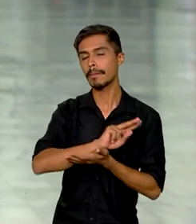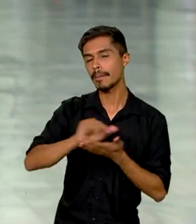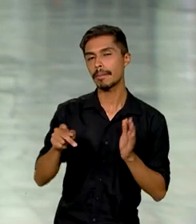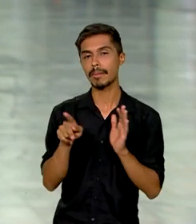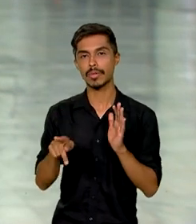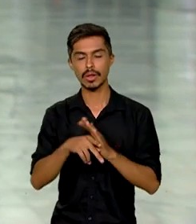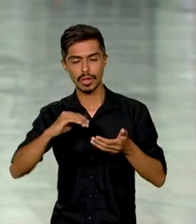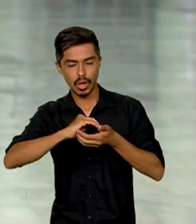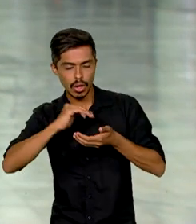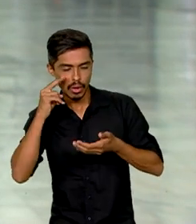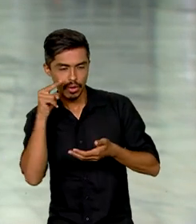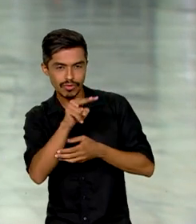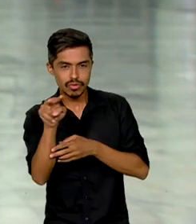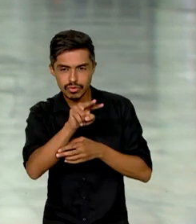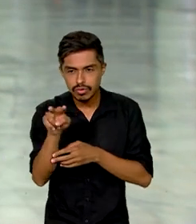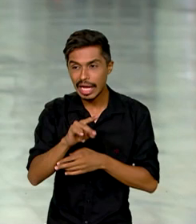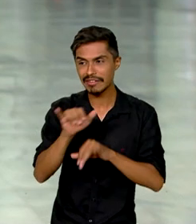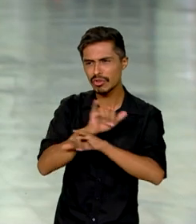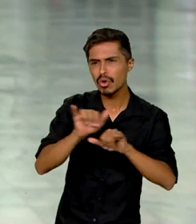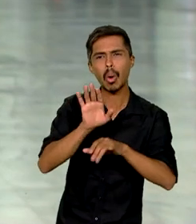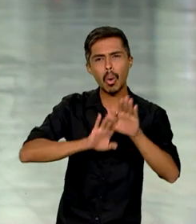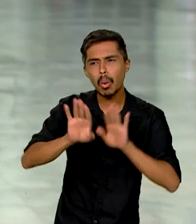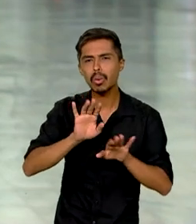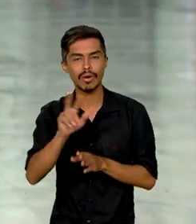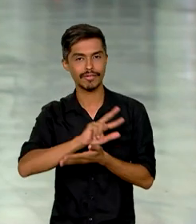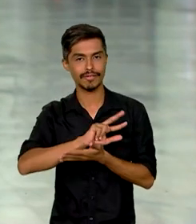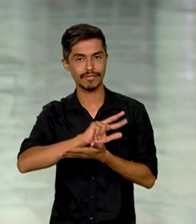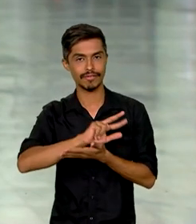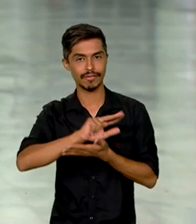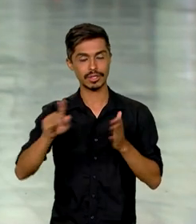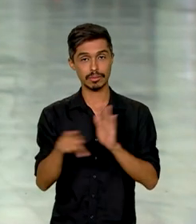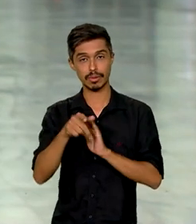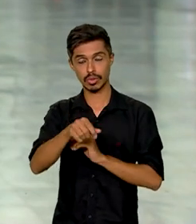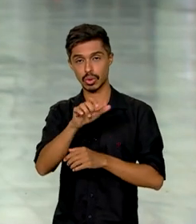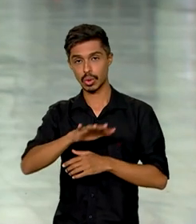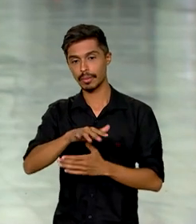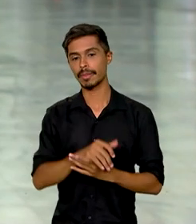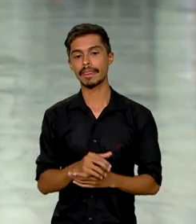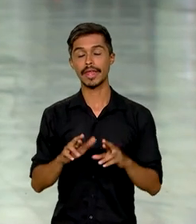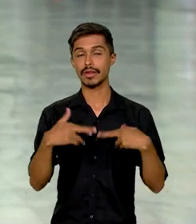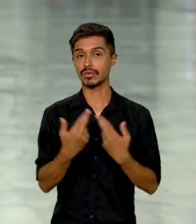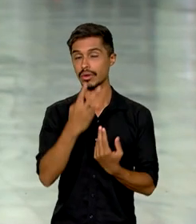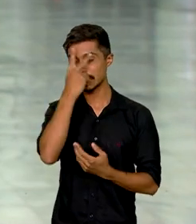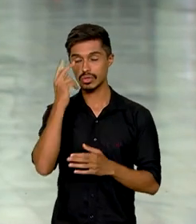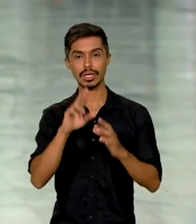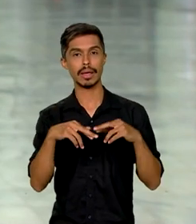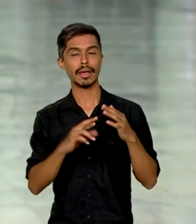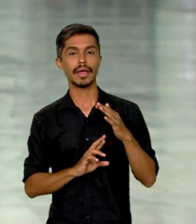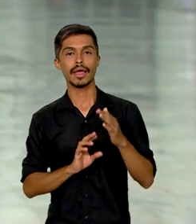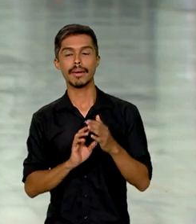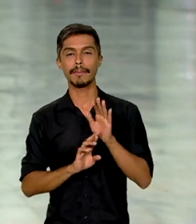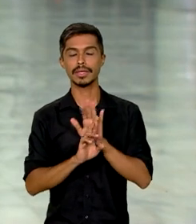e que está emitindo alertas e cuidados para a população. A reunião com representantes do Mercosul